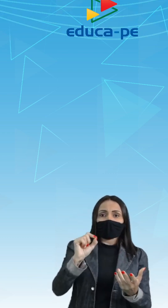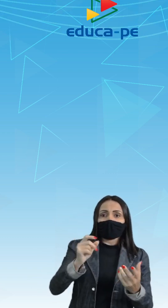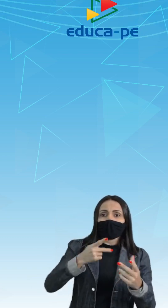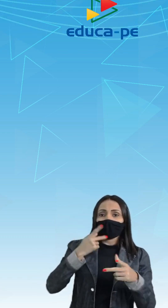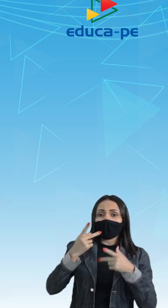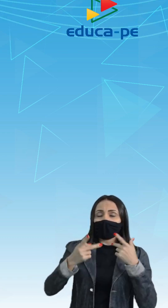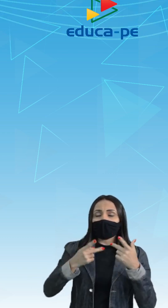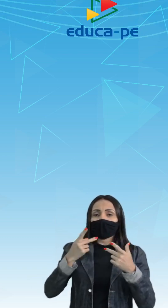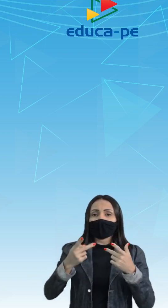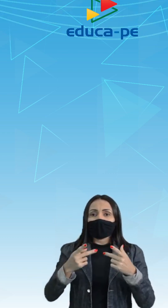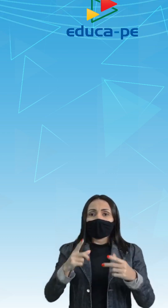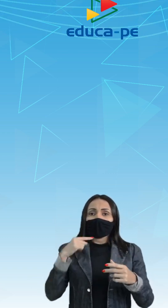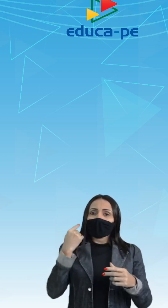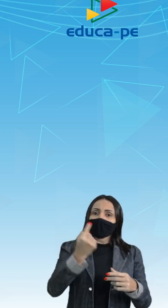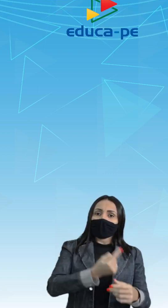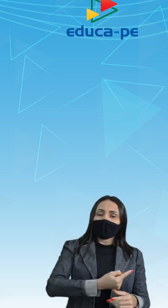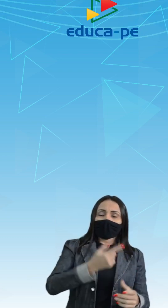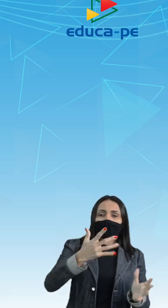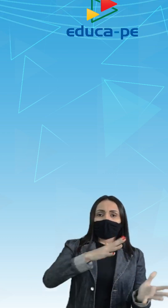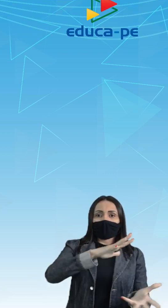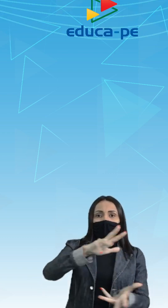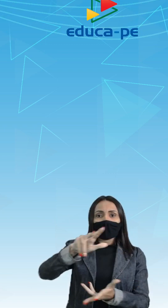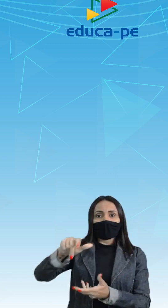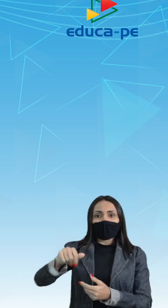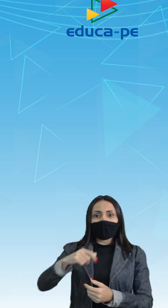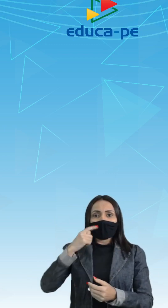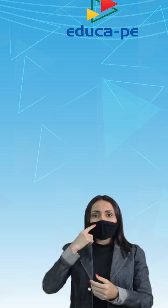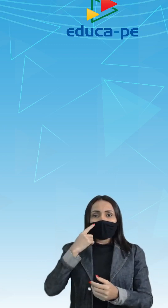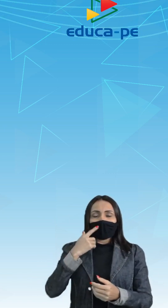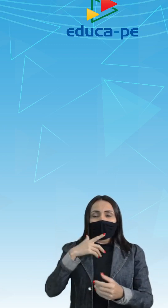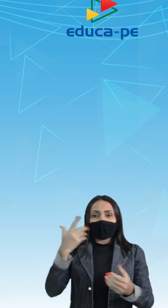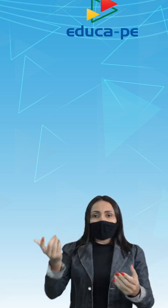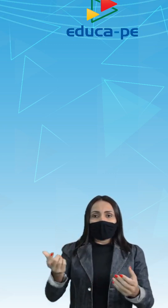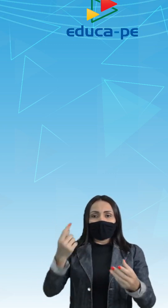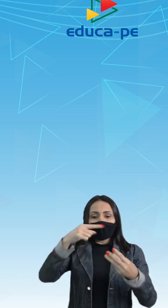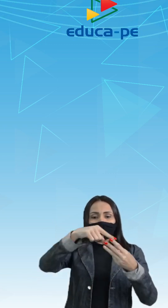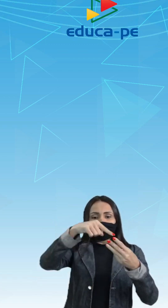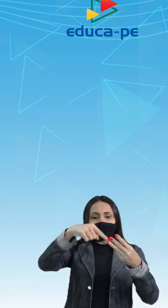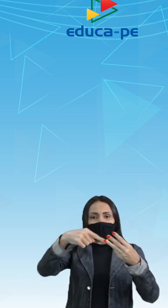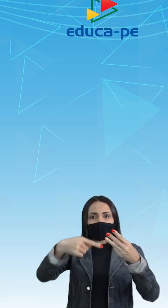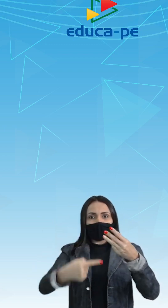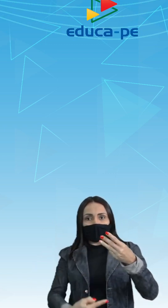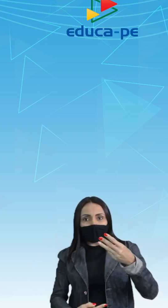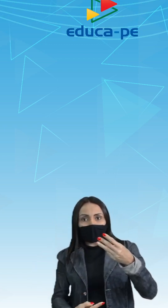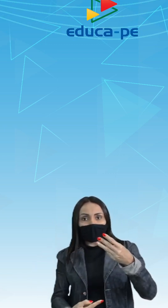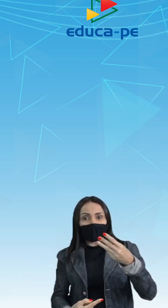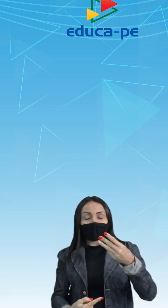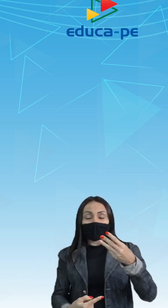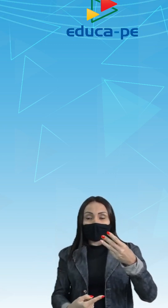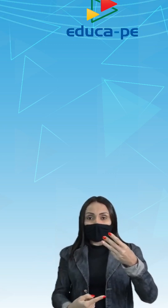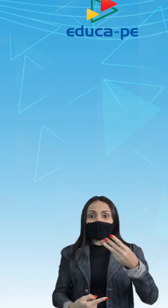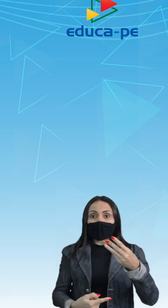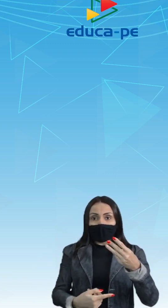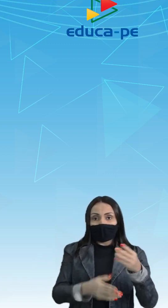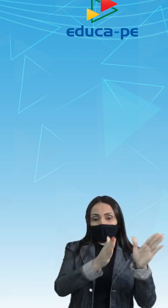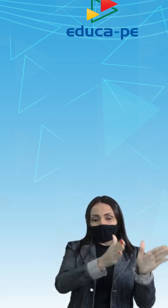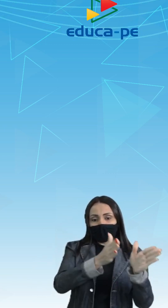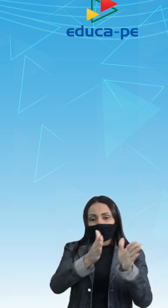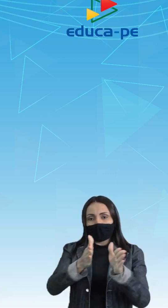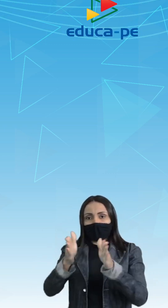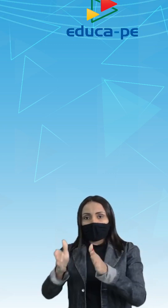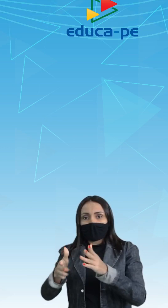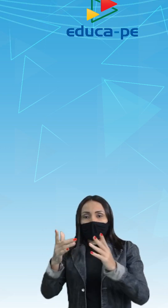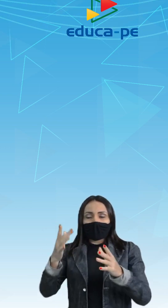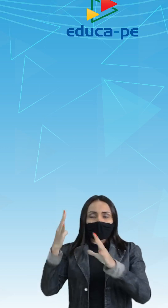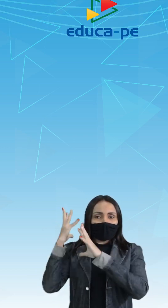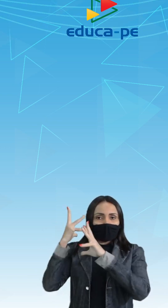se fala do nosso planeta, que é dividido, no caso, em três partes. Só relembrando um pouquinho para vocês do